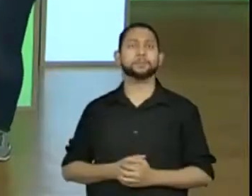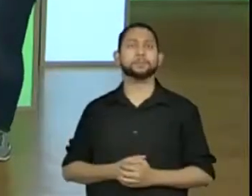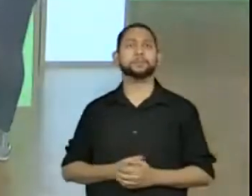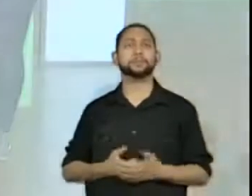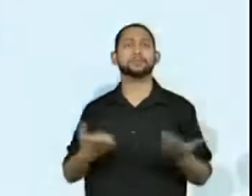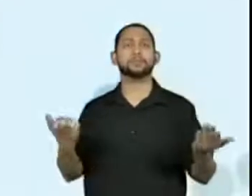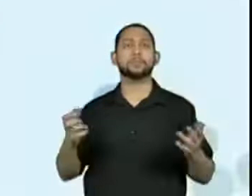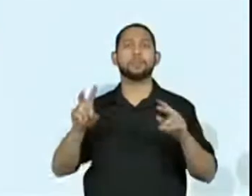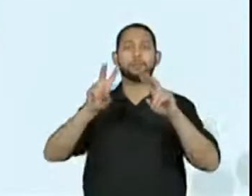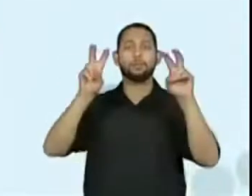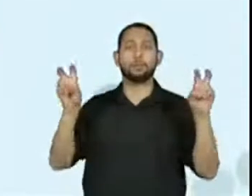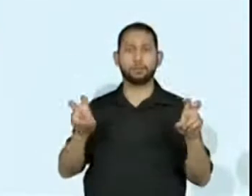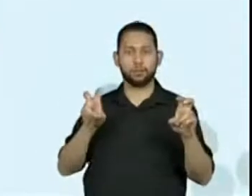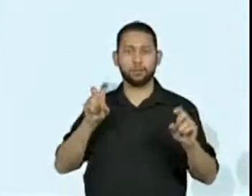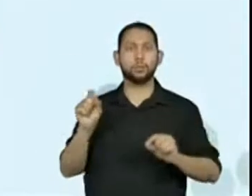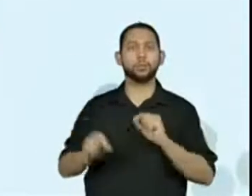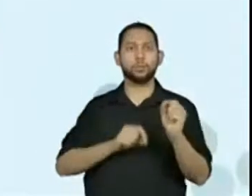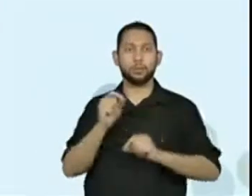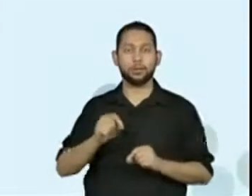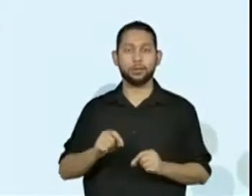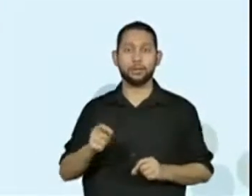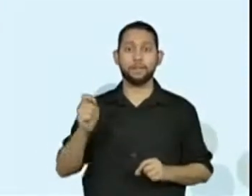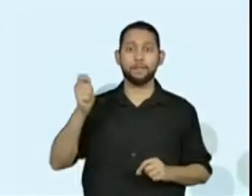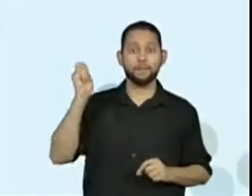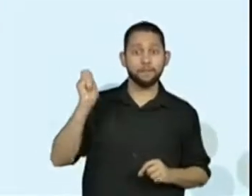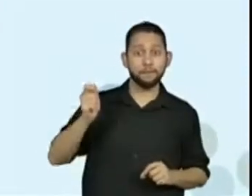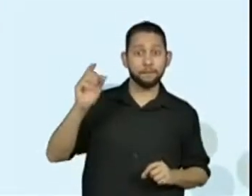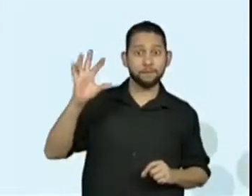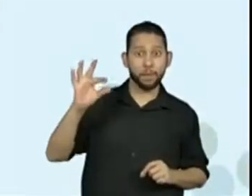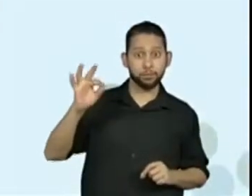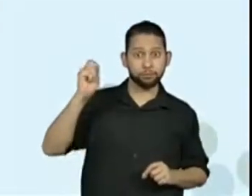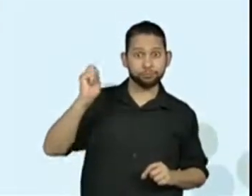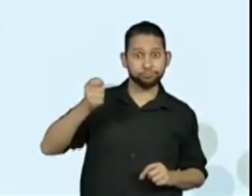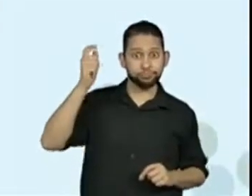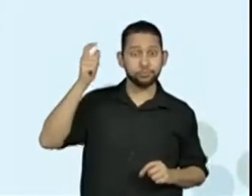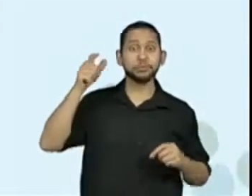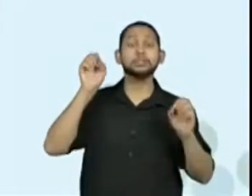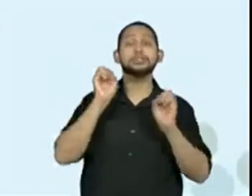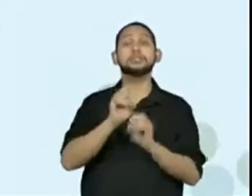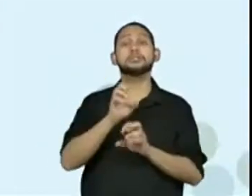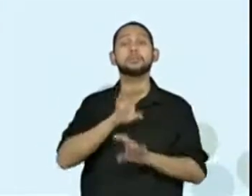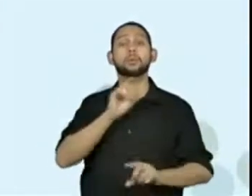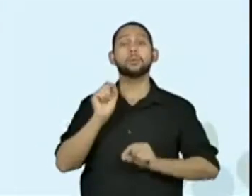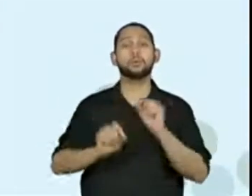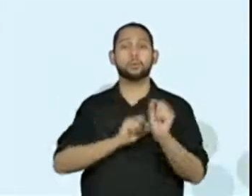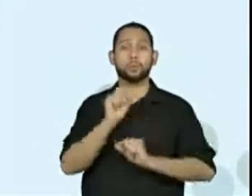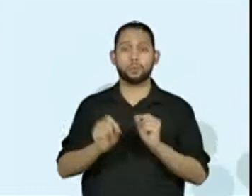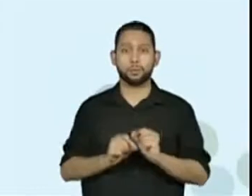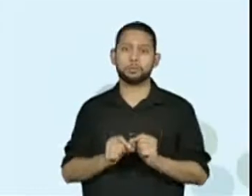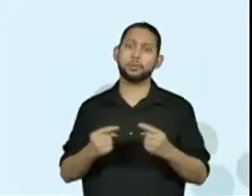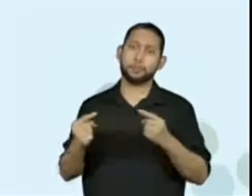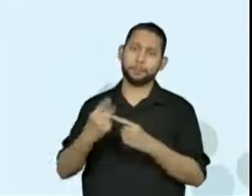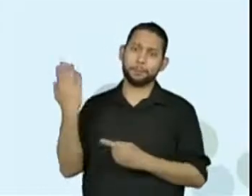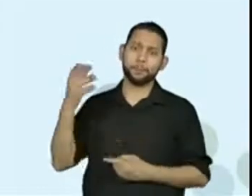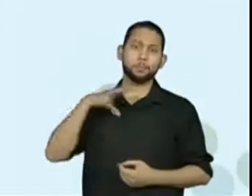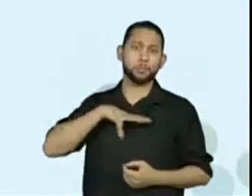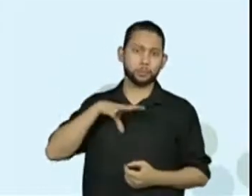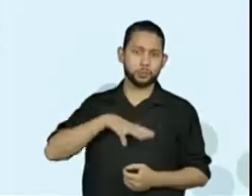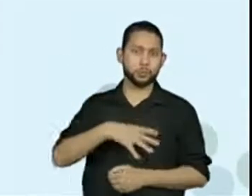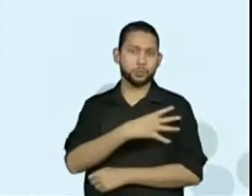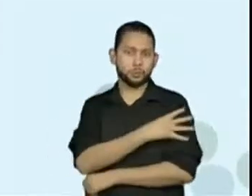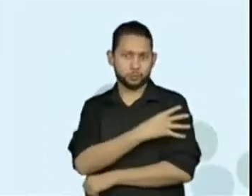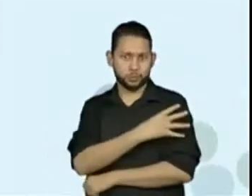O título da aula é O que as fábulas nos ensinam? Componente língua portuguesa, quarto ano,